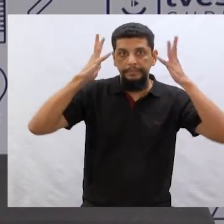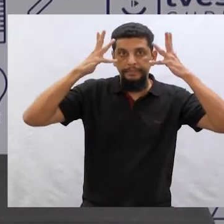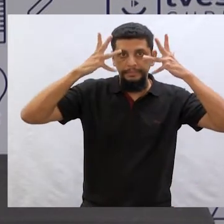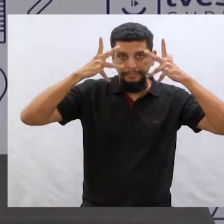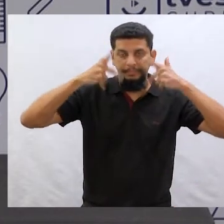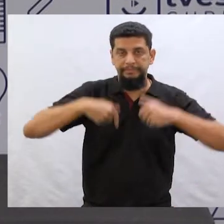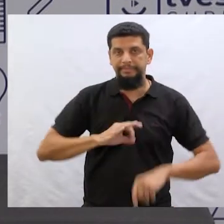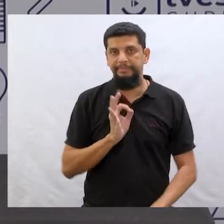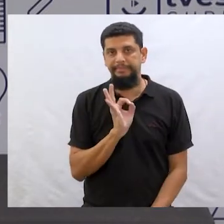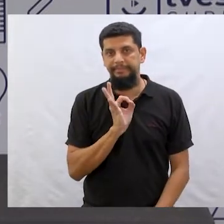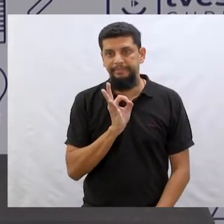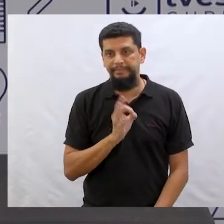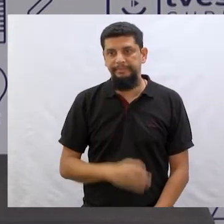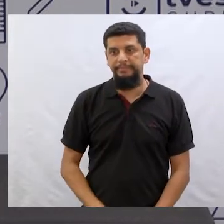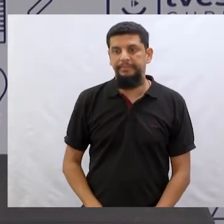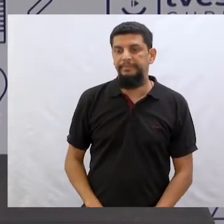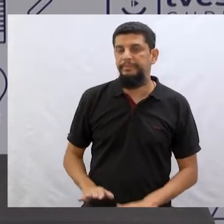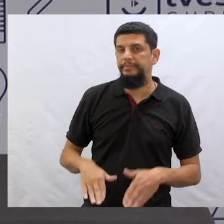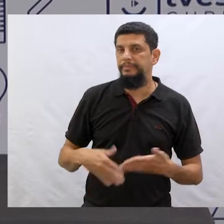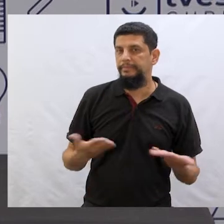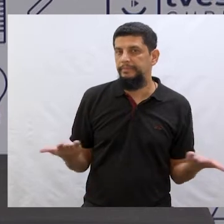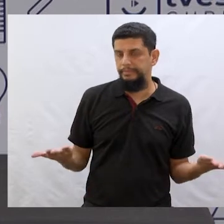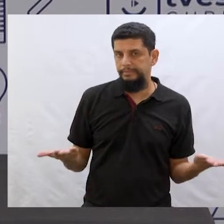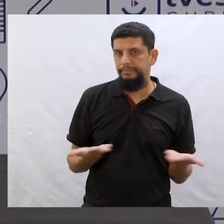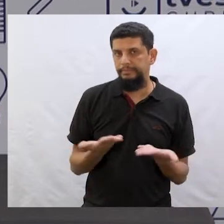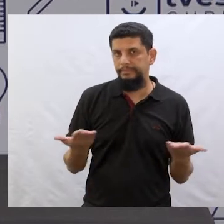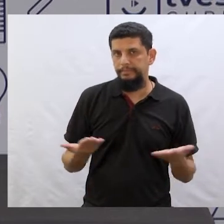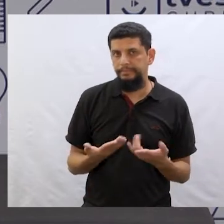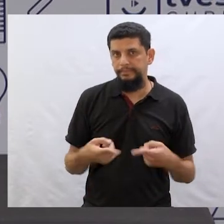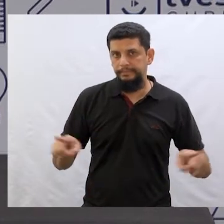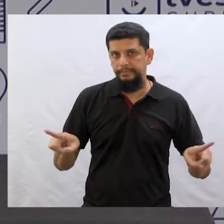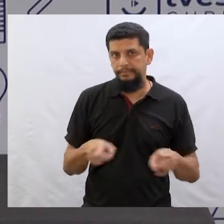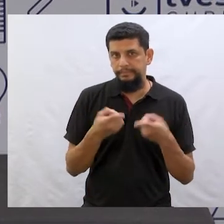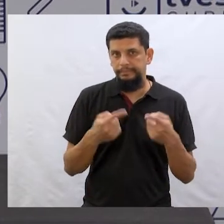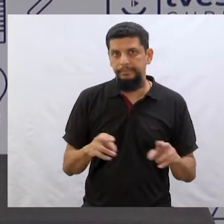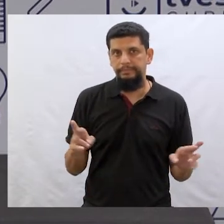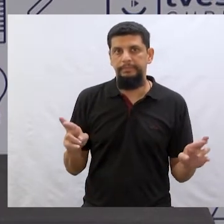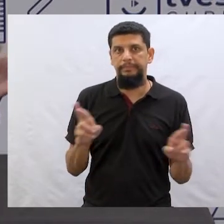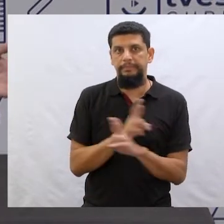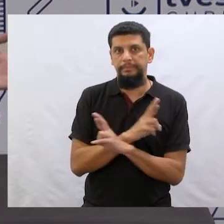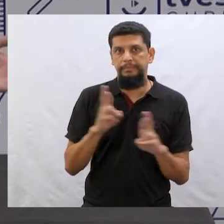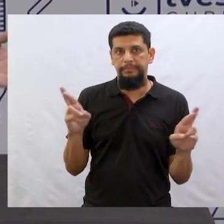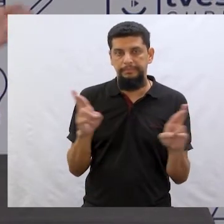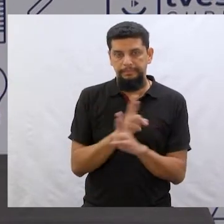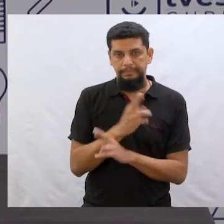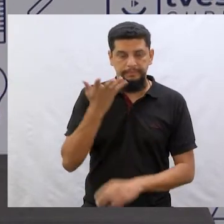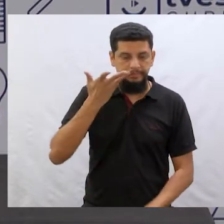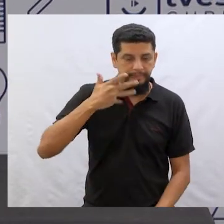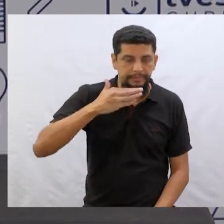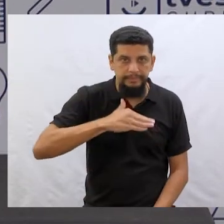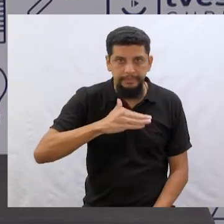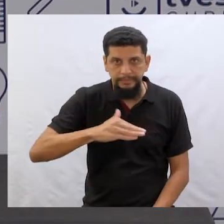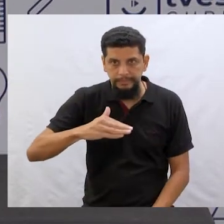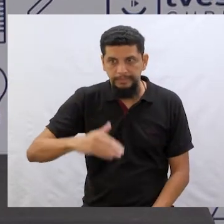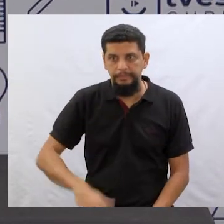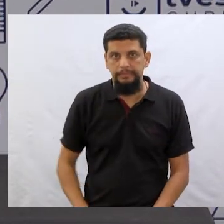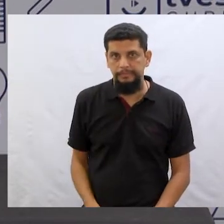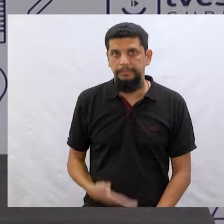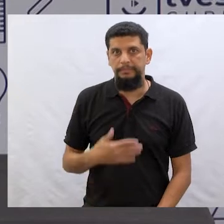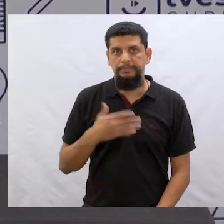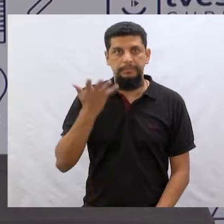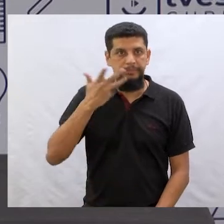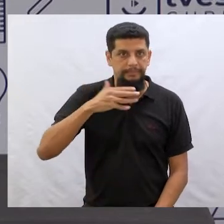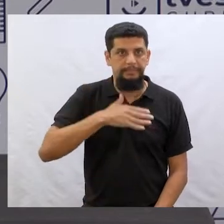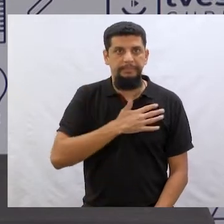de animais, não é? Então, muitas dessas músicas fazem parte do repertório infantil. As crianças gostam muito de